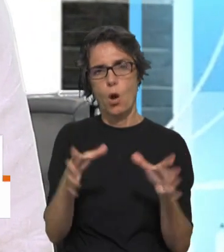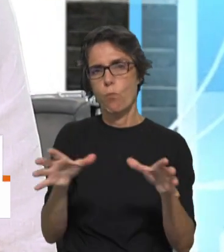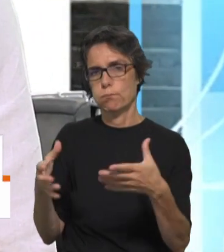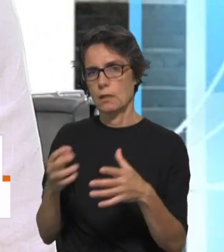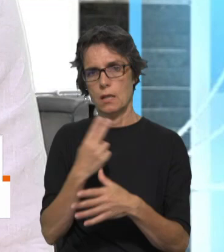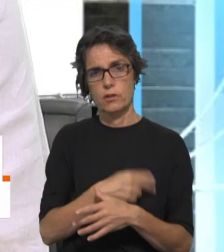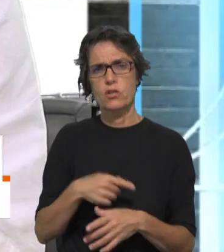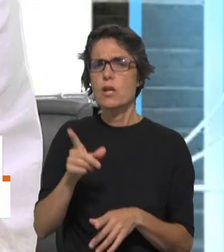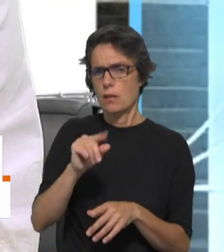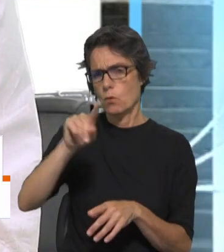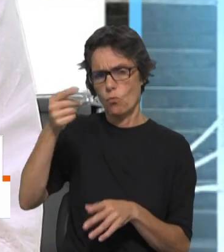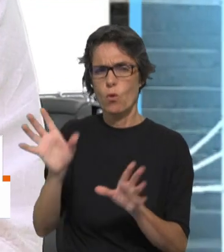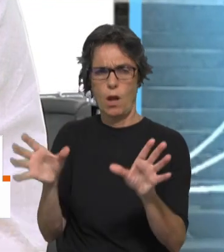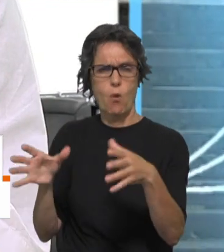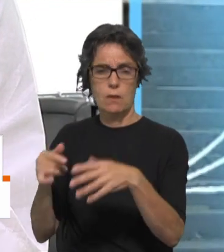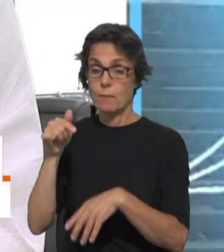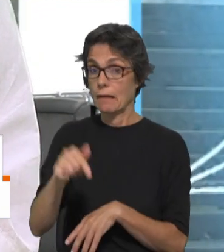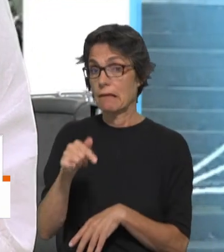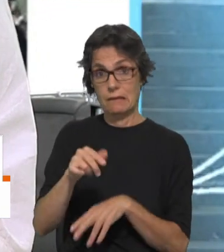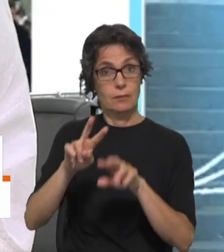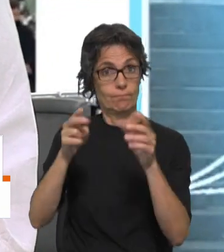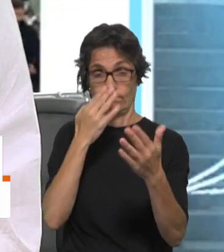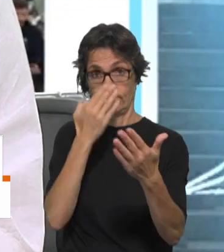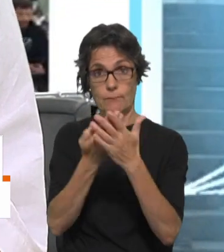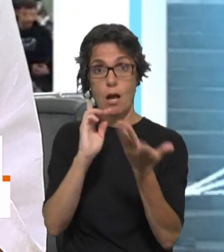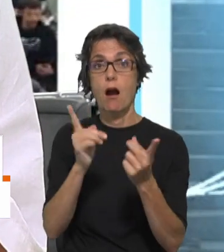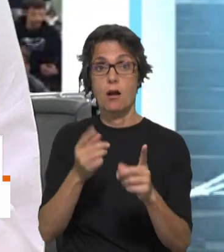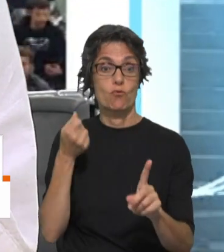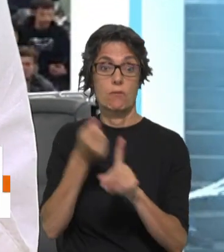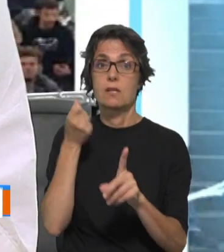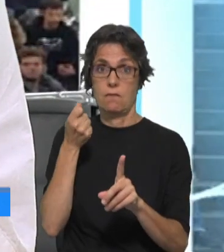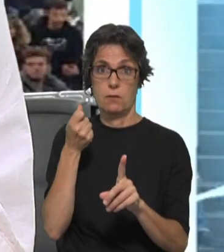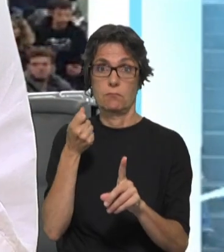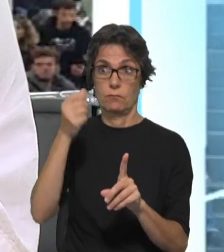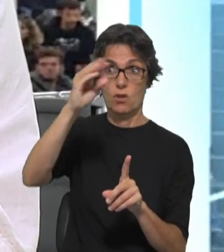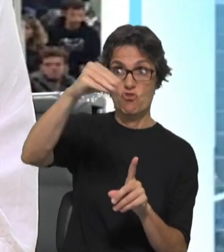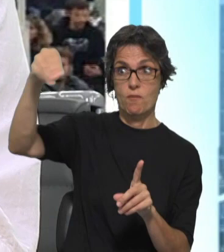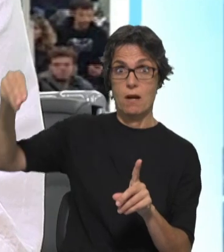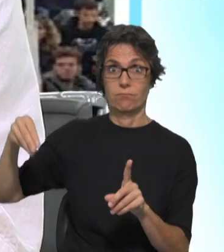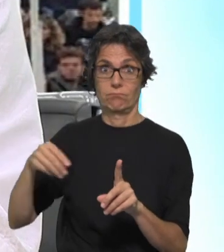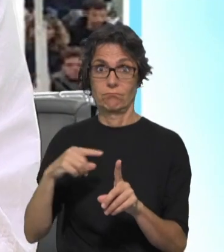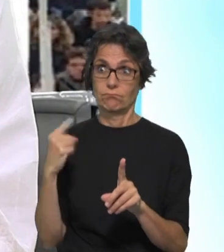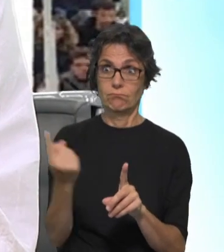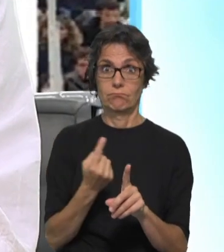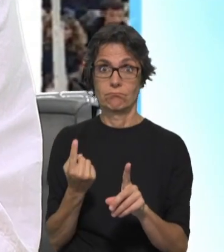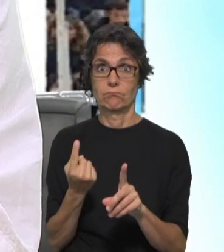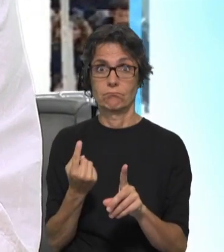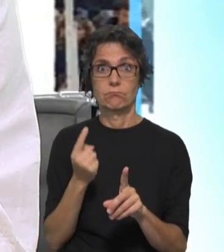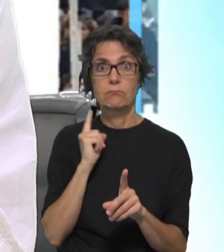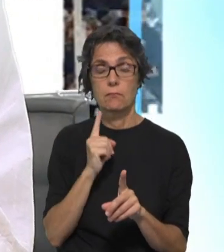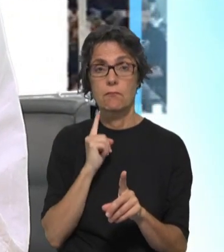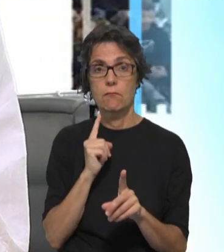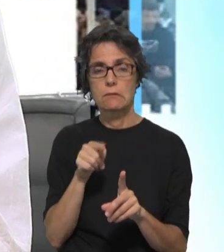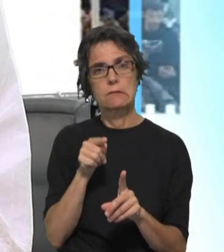não só das comunidades cristãs, porque aqui o que está em jogo é, de fundo, o desafio de convocar-nos a perceber a importância que é